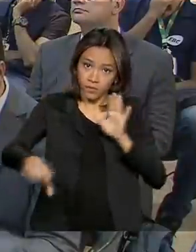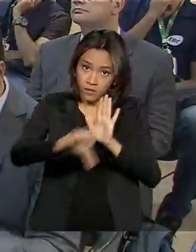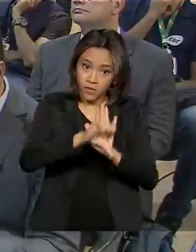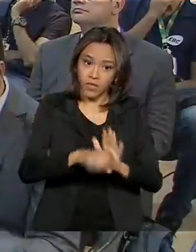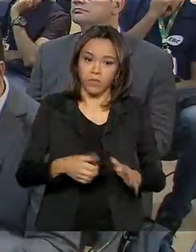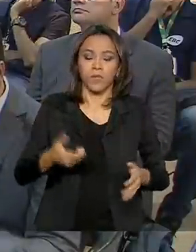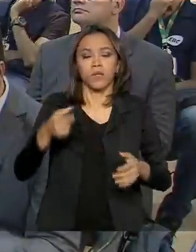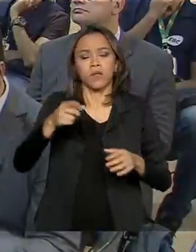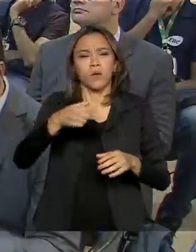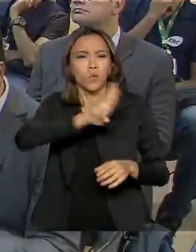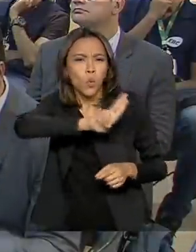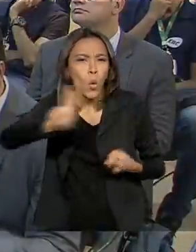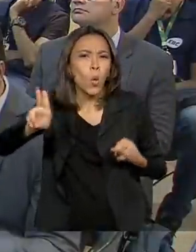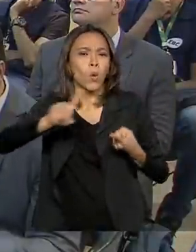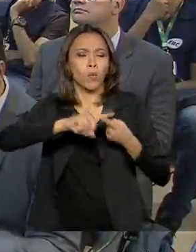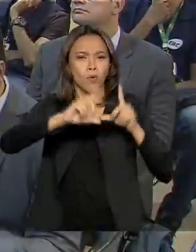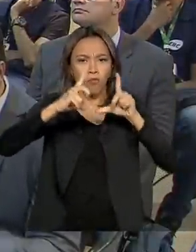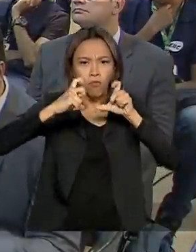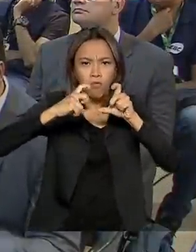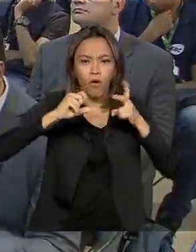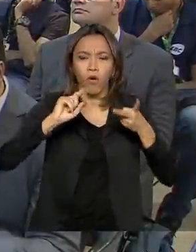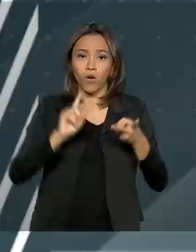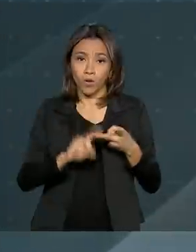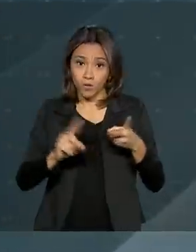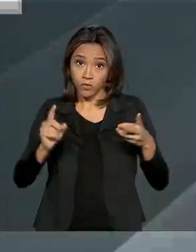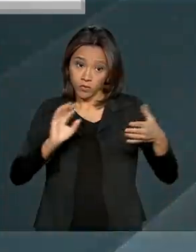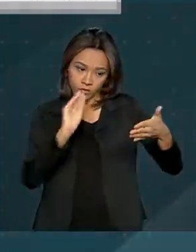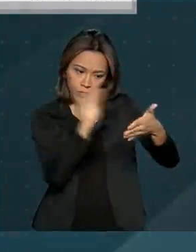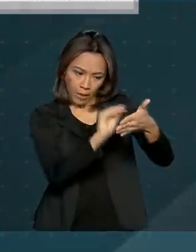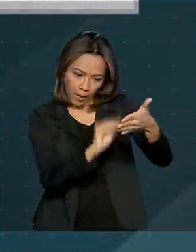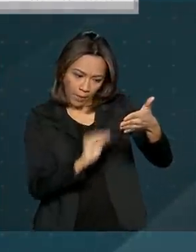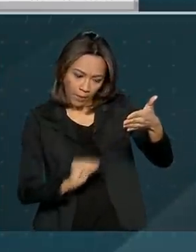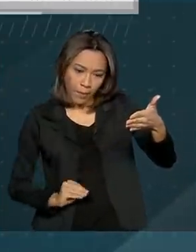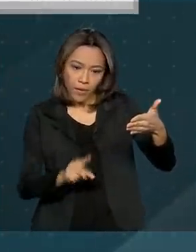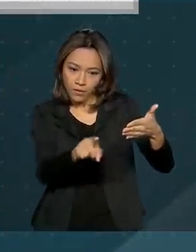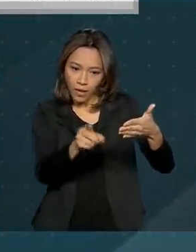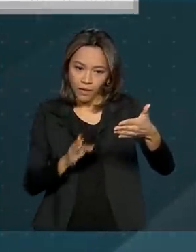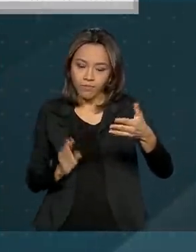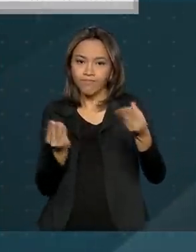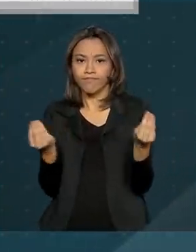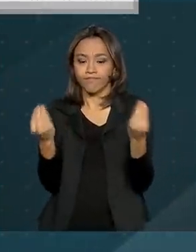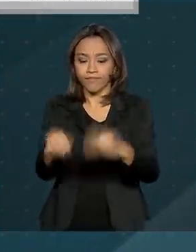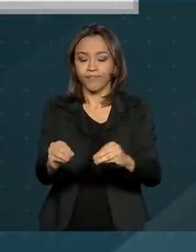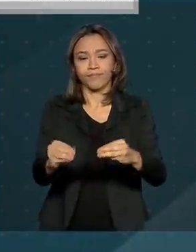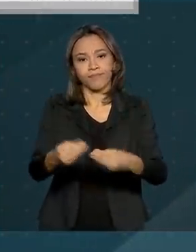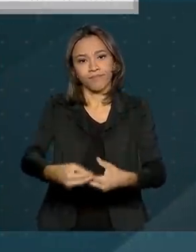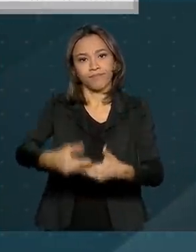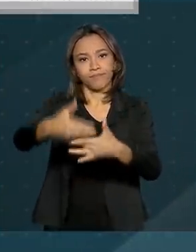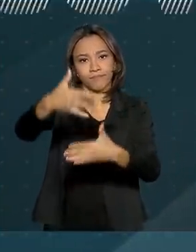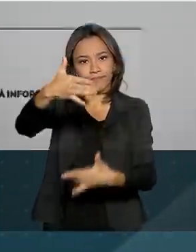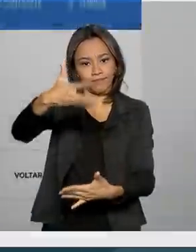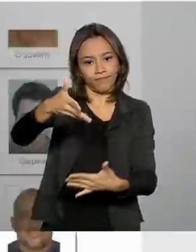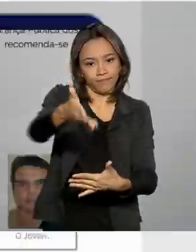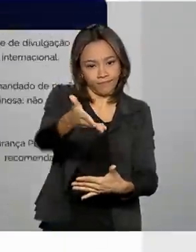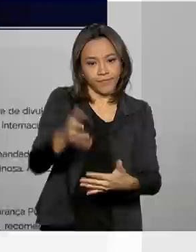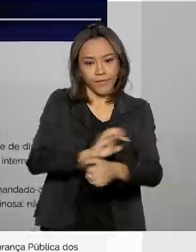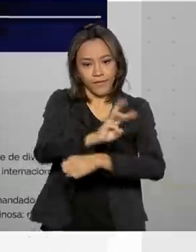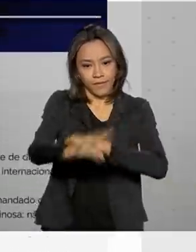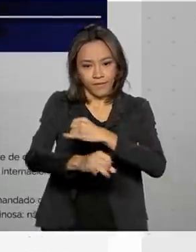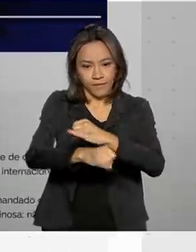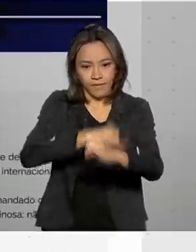nomes, fotos e dados sobre os procurados estão na página do Ministério na internet e serão atualizados